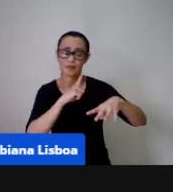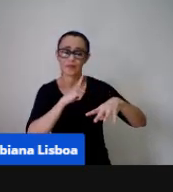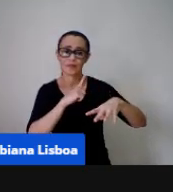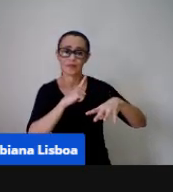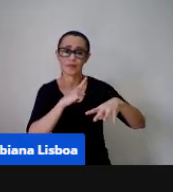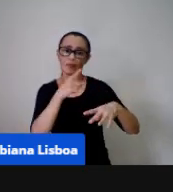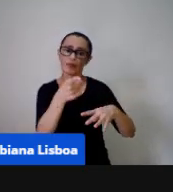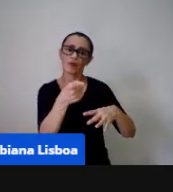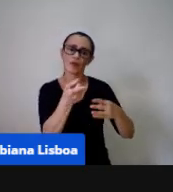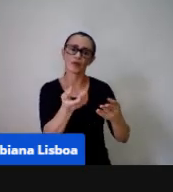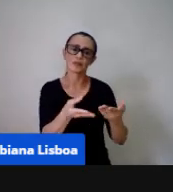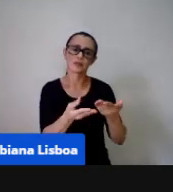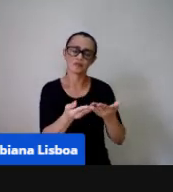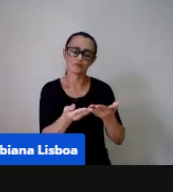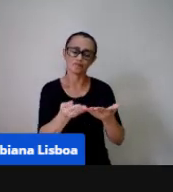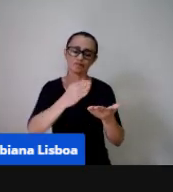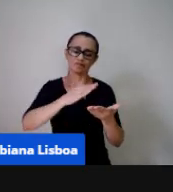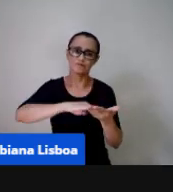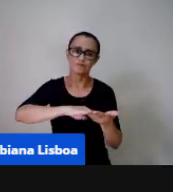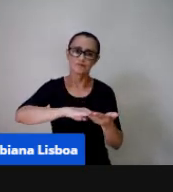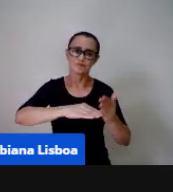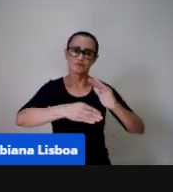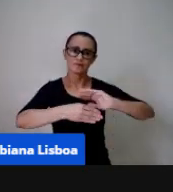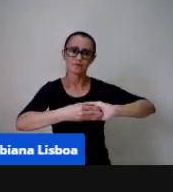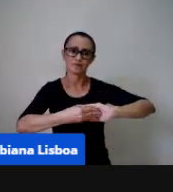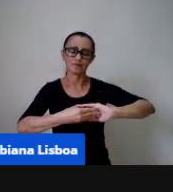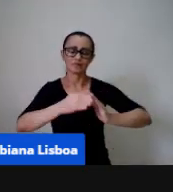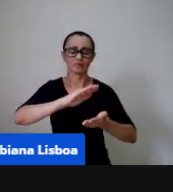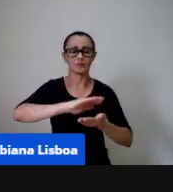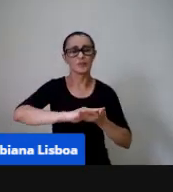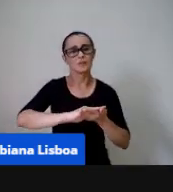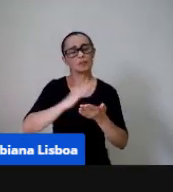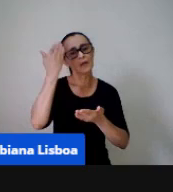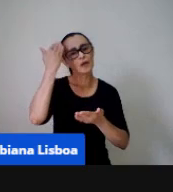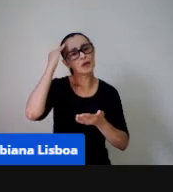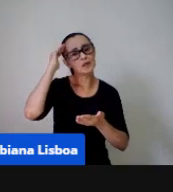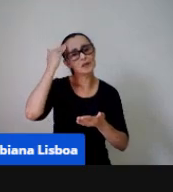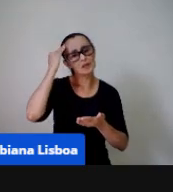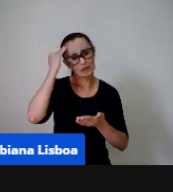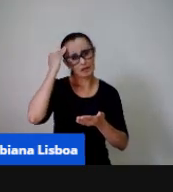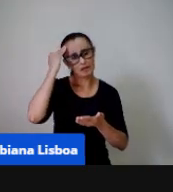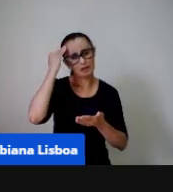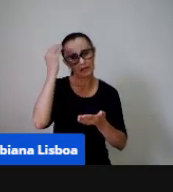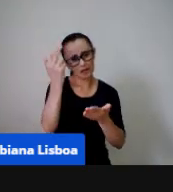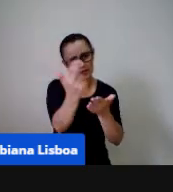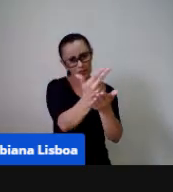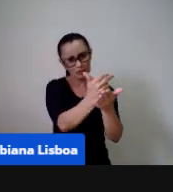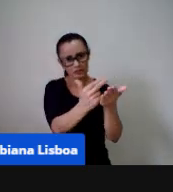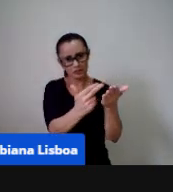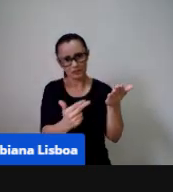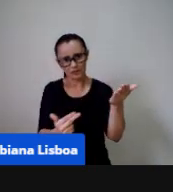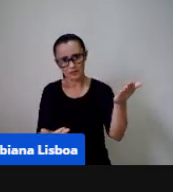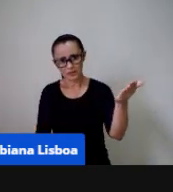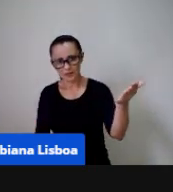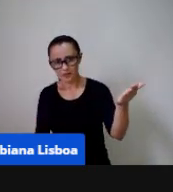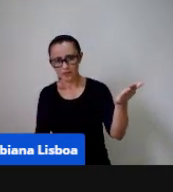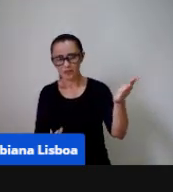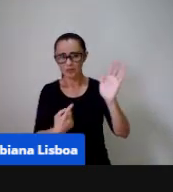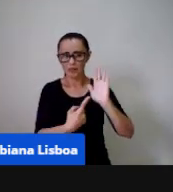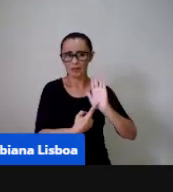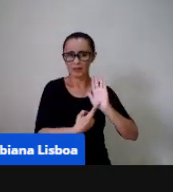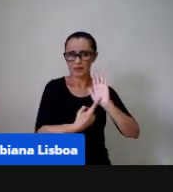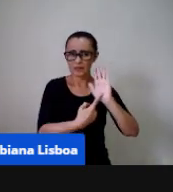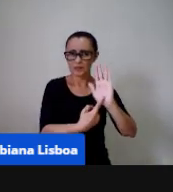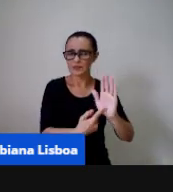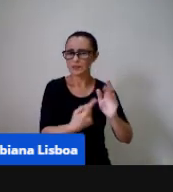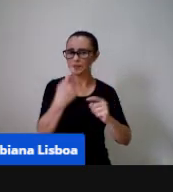para entender o que é simbologia que um desenho uma figura ela representa uma ideia toda olha